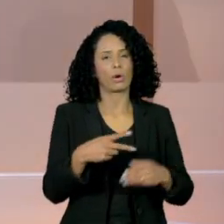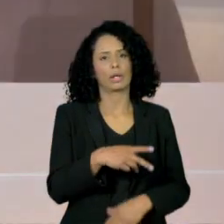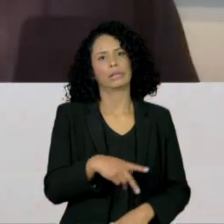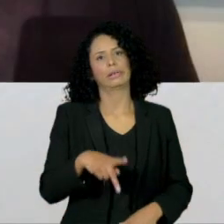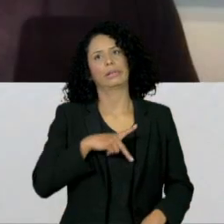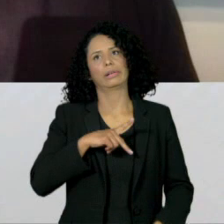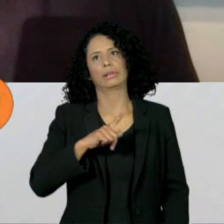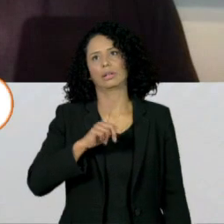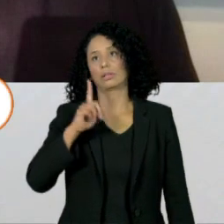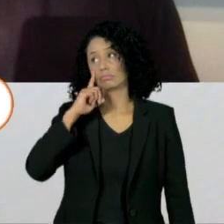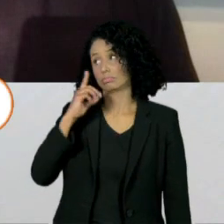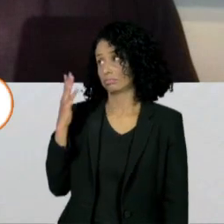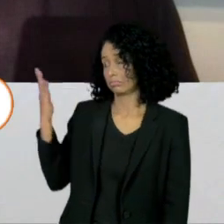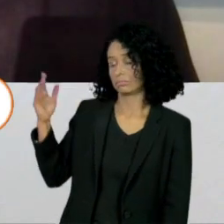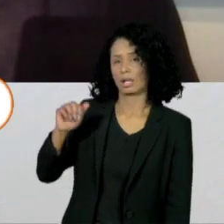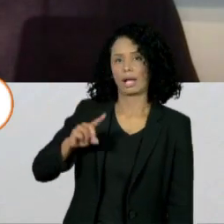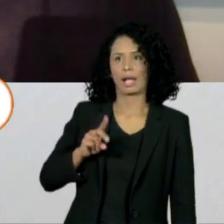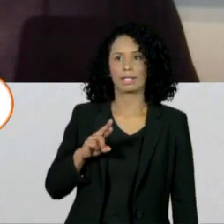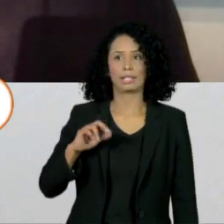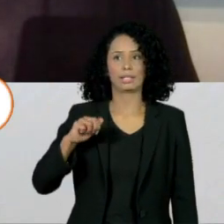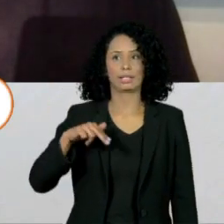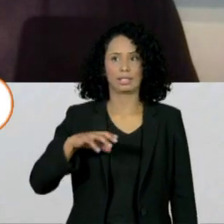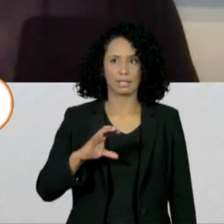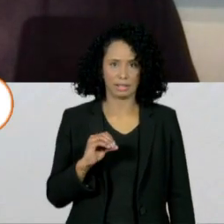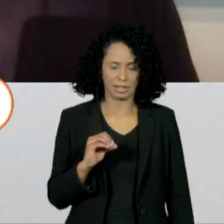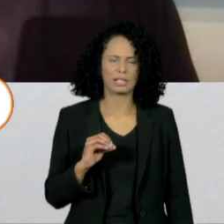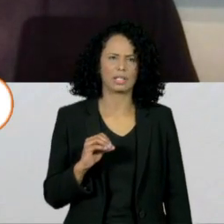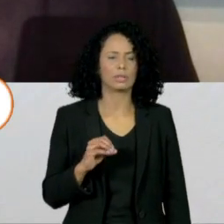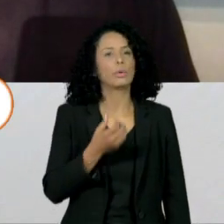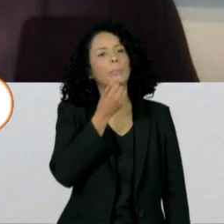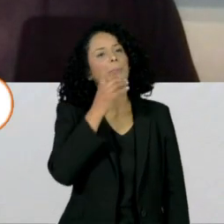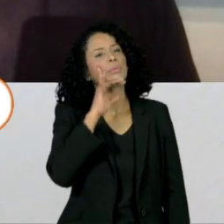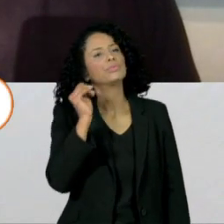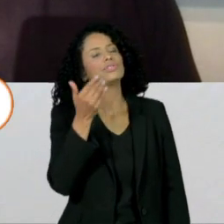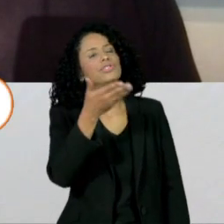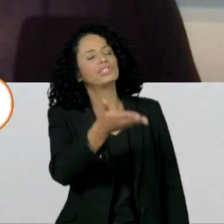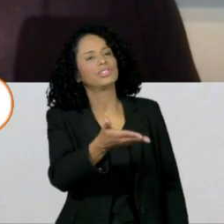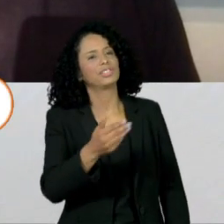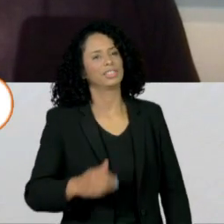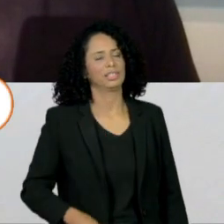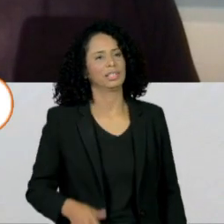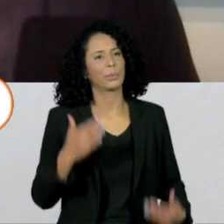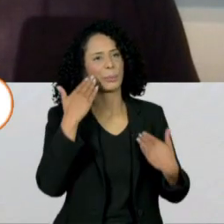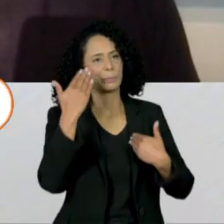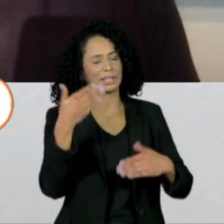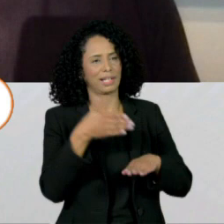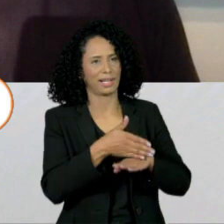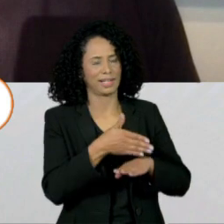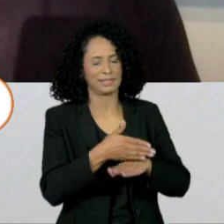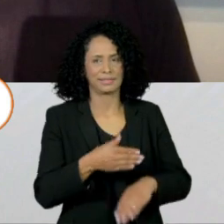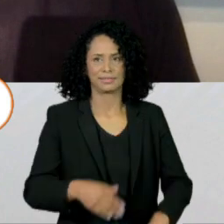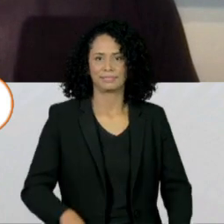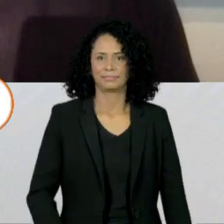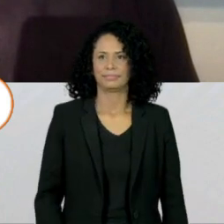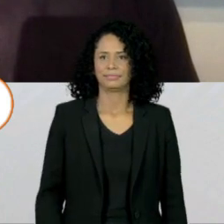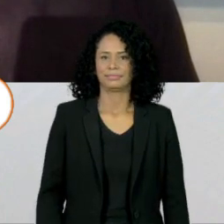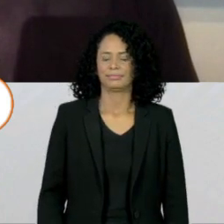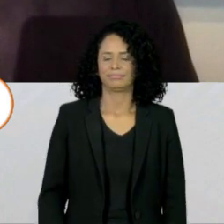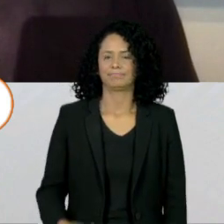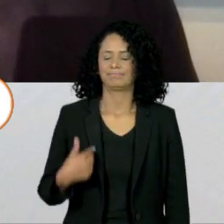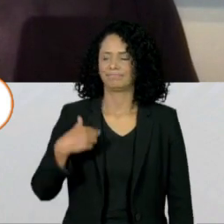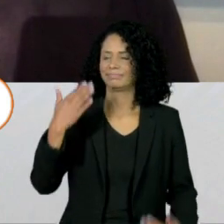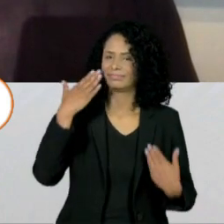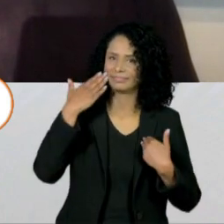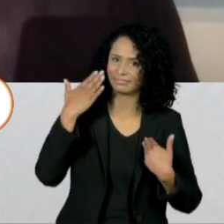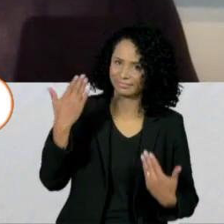Infraestrutura, Adriano Pires Rodrigues. Adriano, bom dia para o senhor. Obrigado pela participação. Eu que agradeço à TV